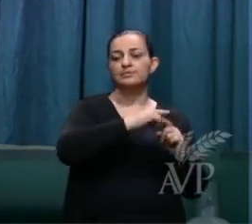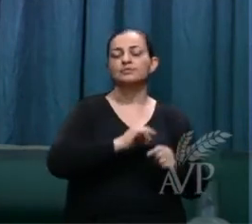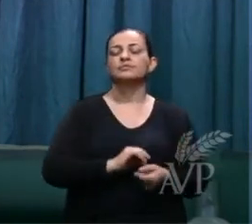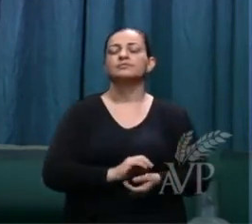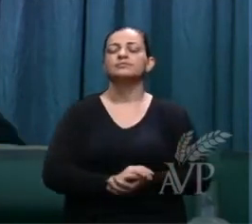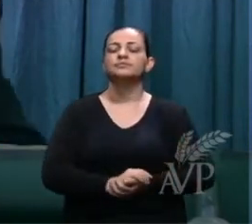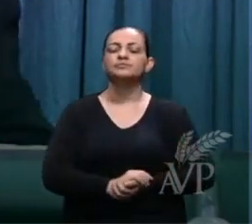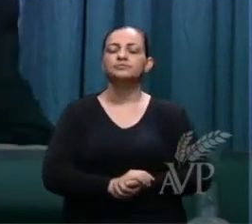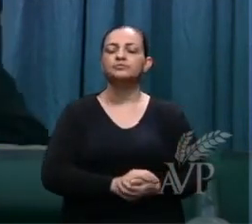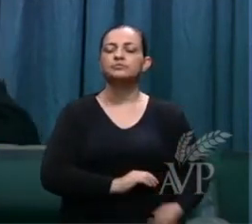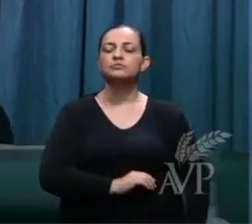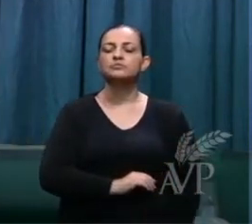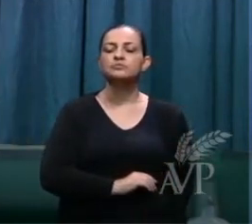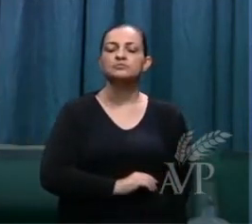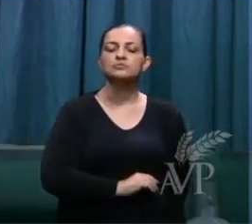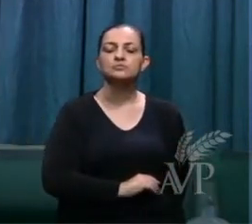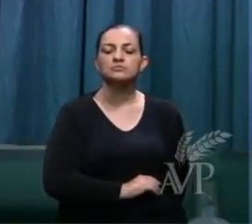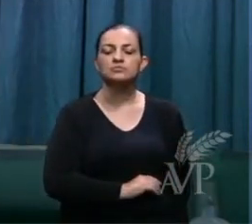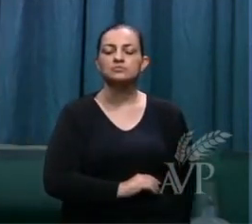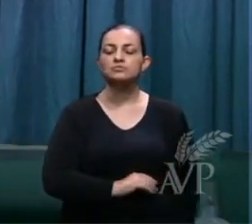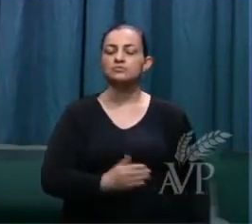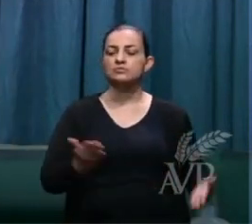agora irmãos